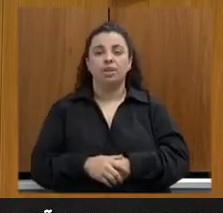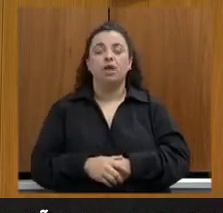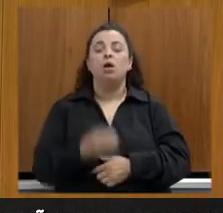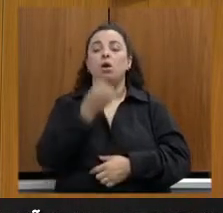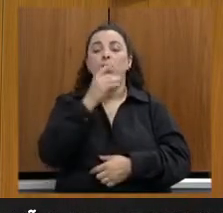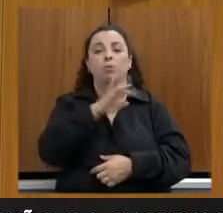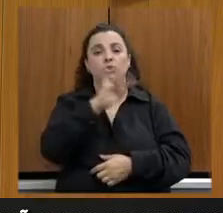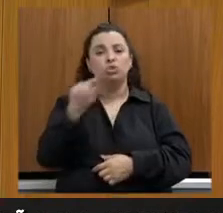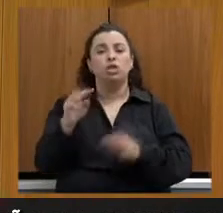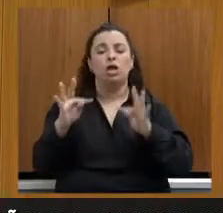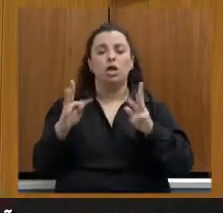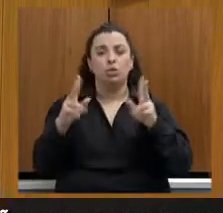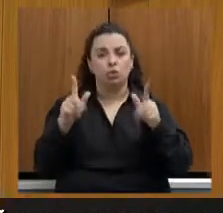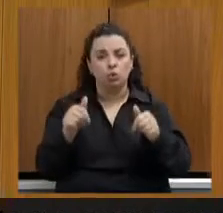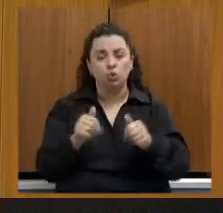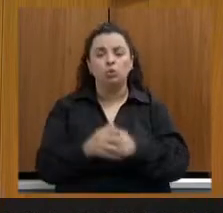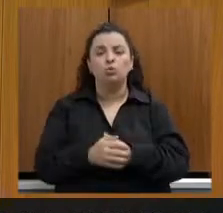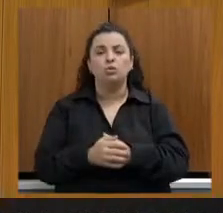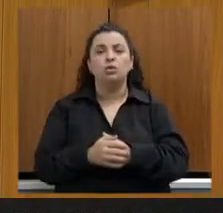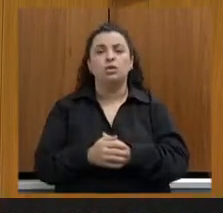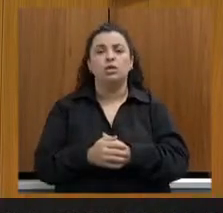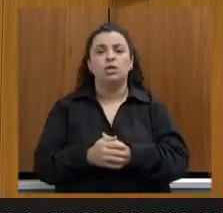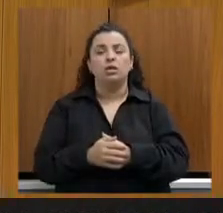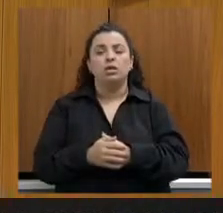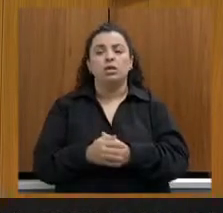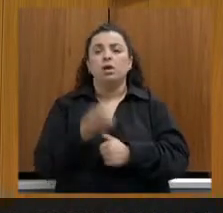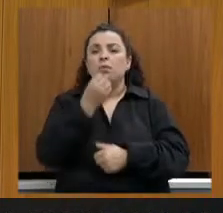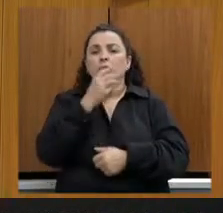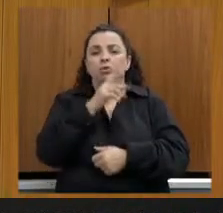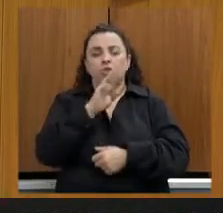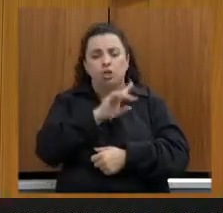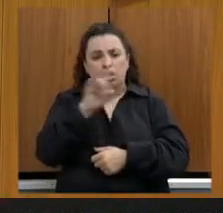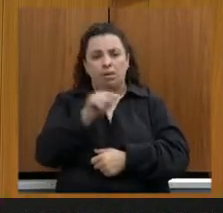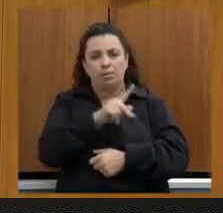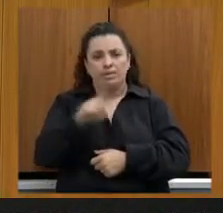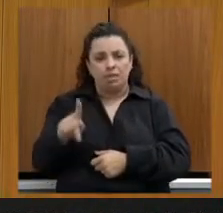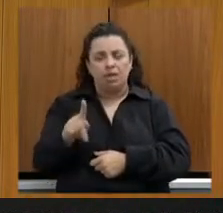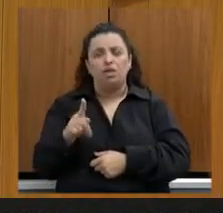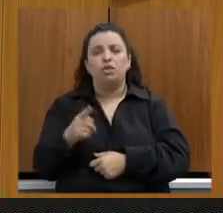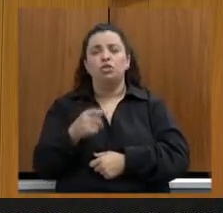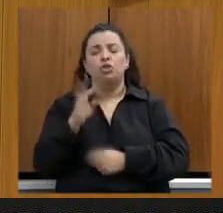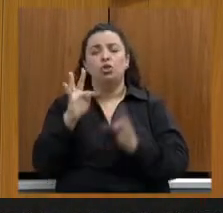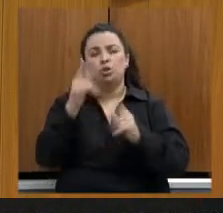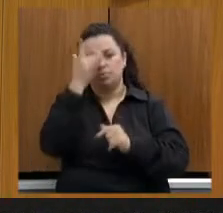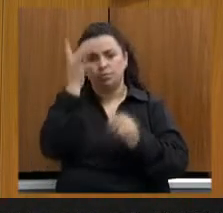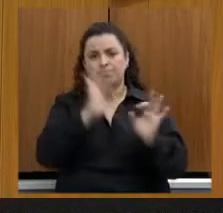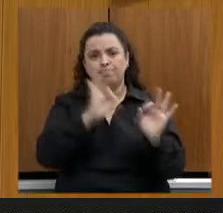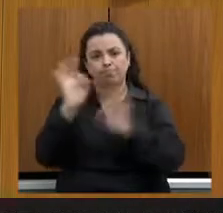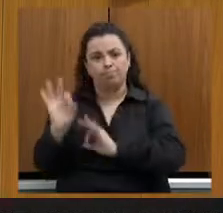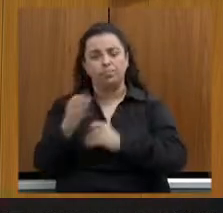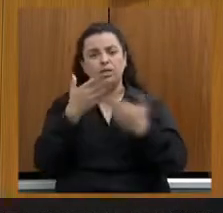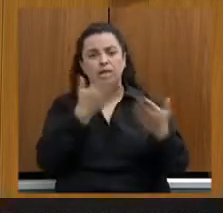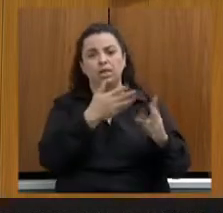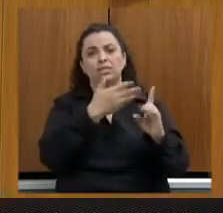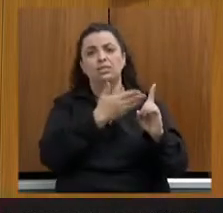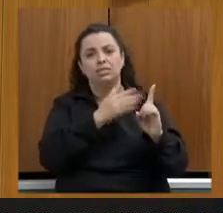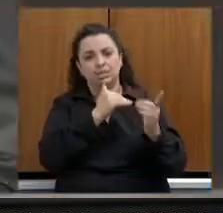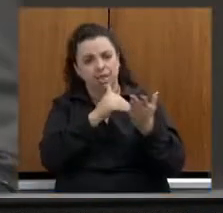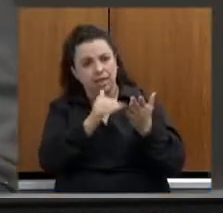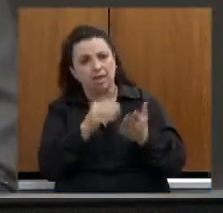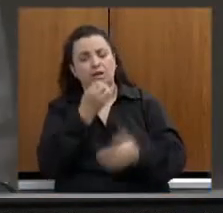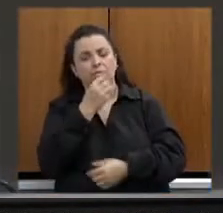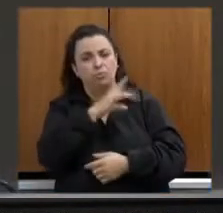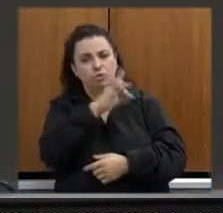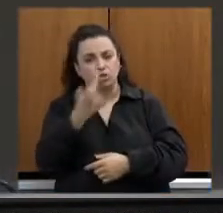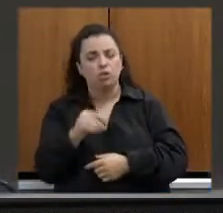nos acompanham de forma remota. Bom dia, secretário, e toda a sua equipe aqui presente. Parabéns pelo trabalho